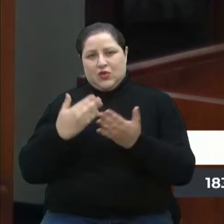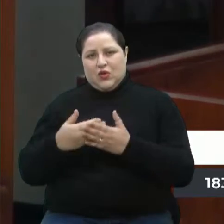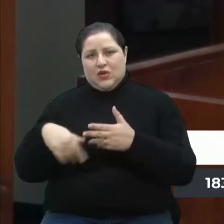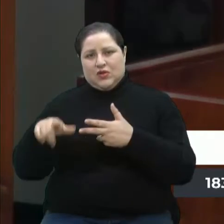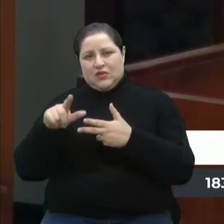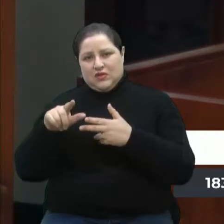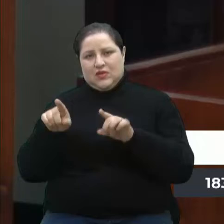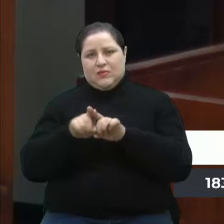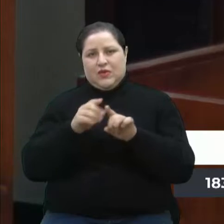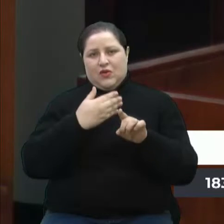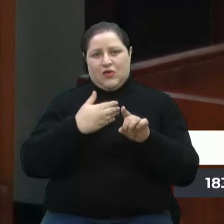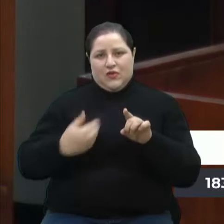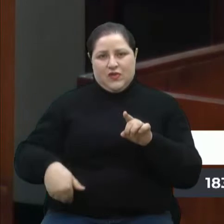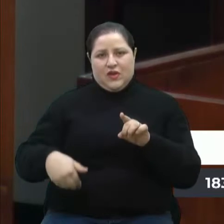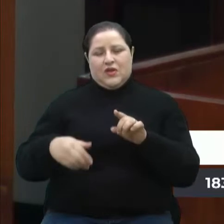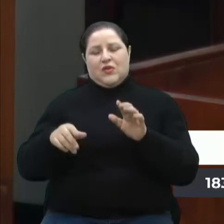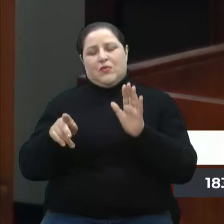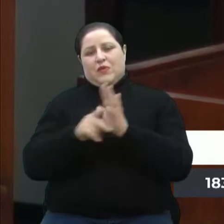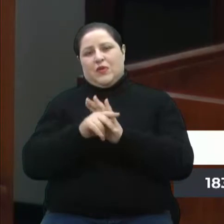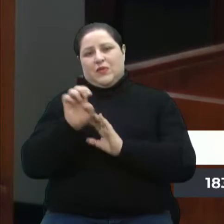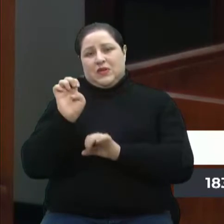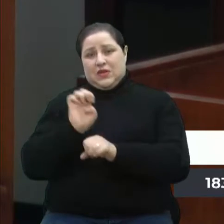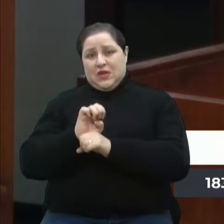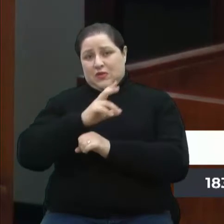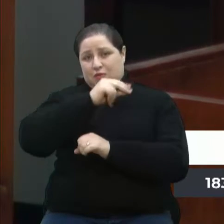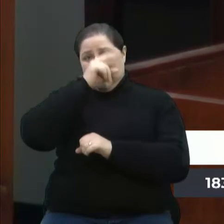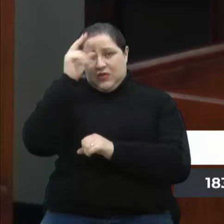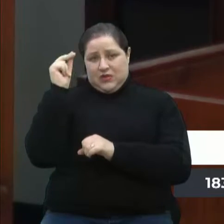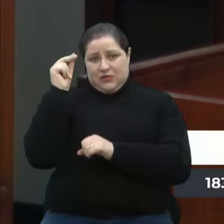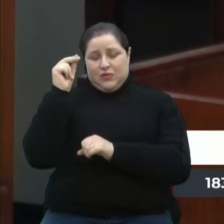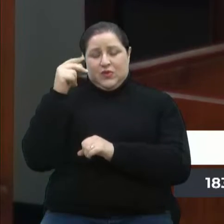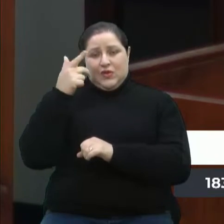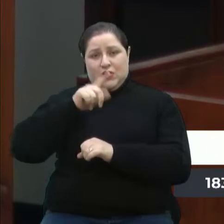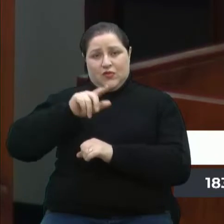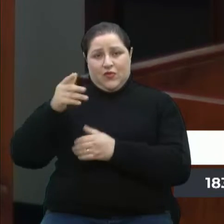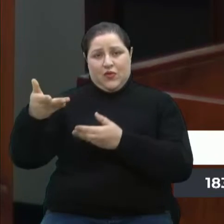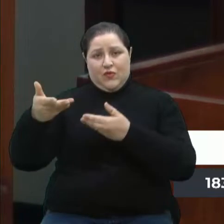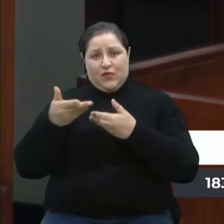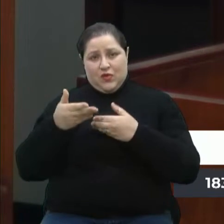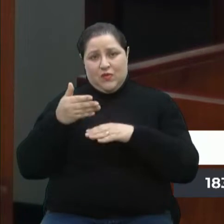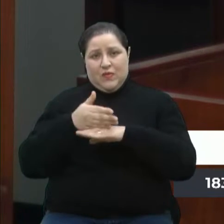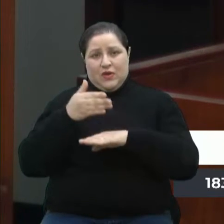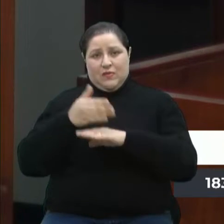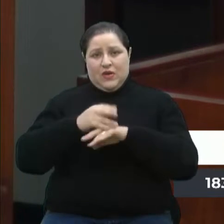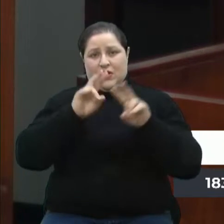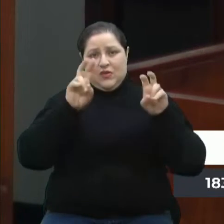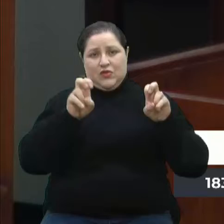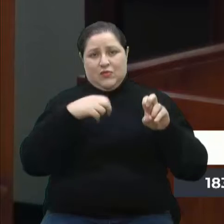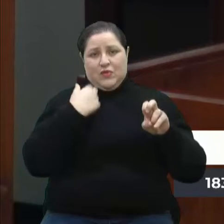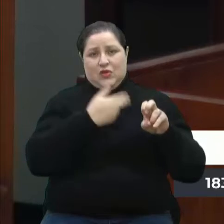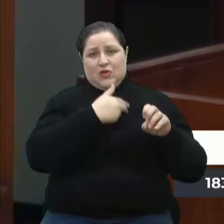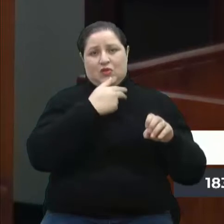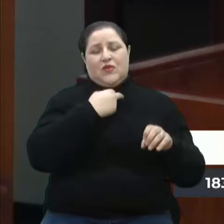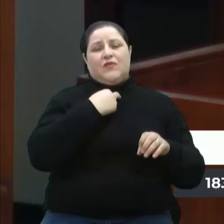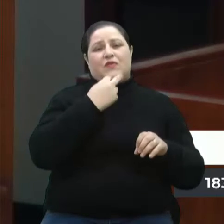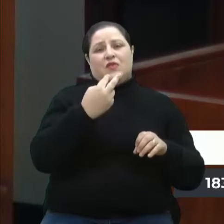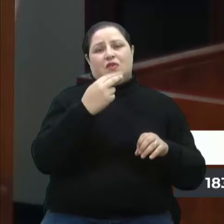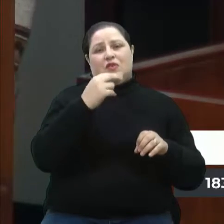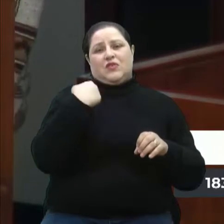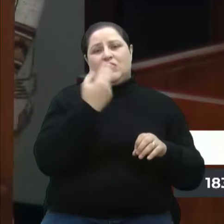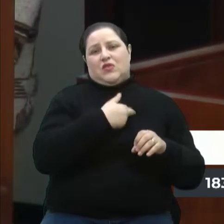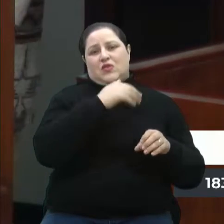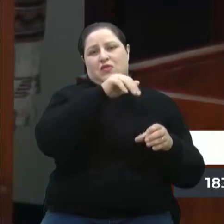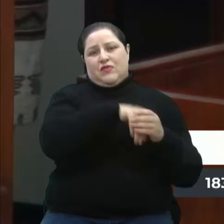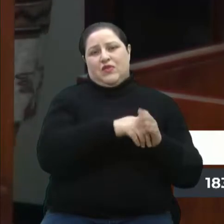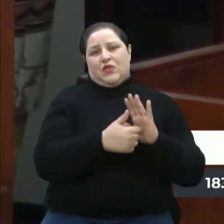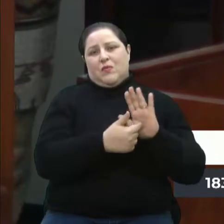governo do Estado e também municípios. Mais uma vez, nós fomos convidados para falar sobre o nosso voto, nossa voz, e aí apresentamos alguns